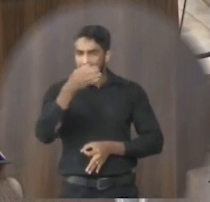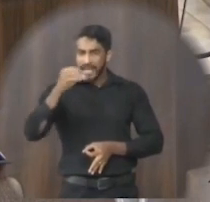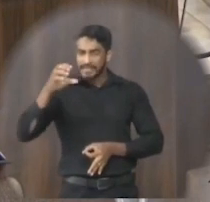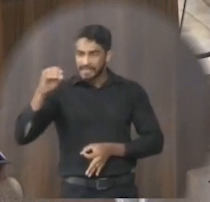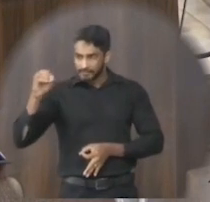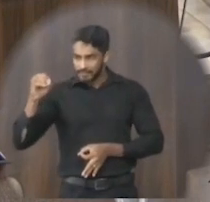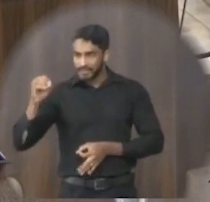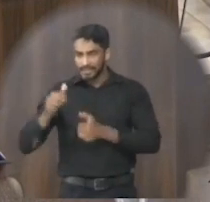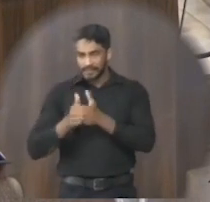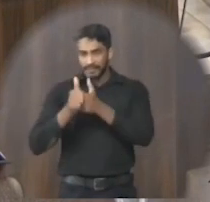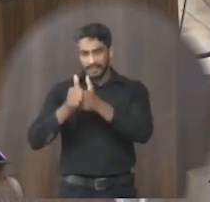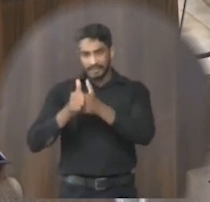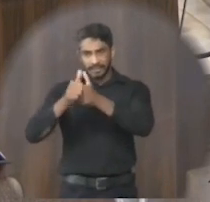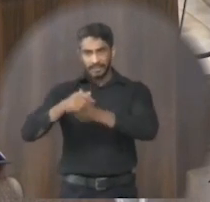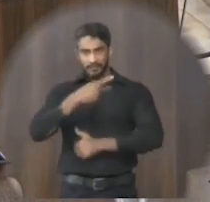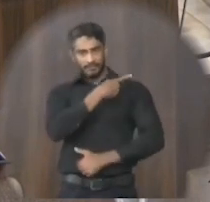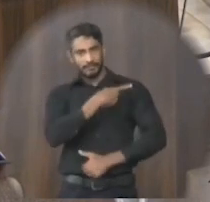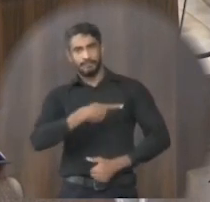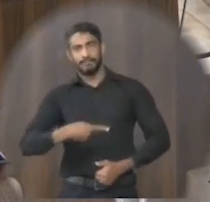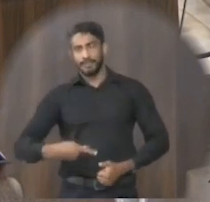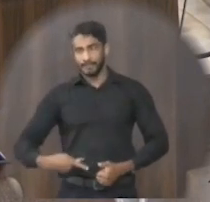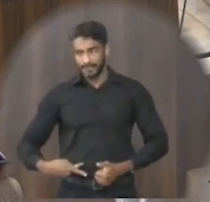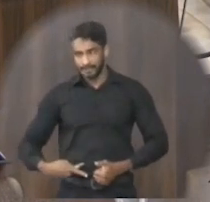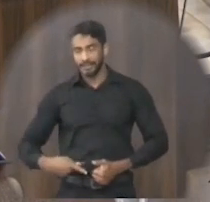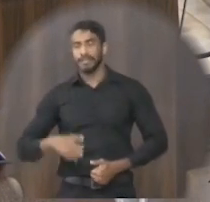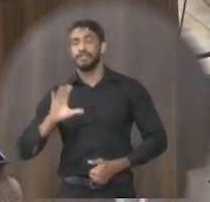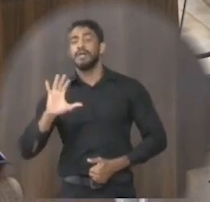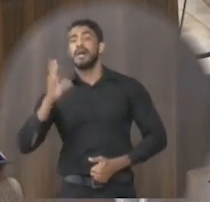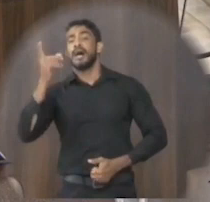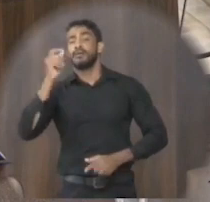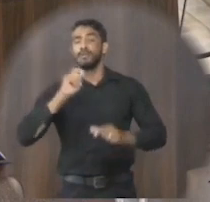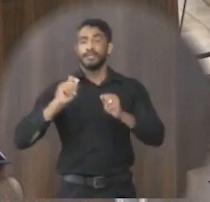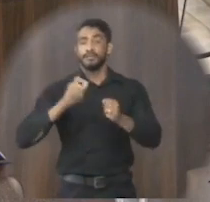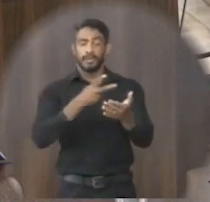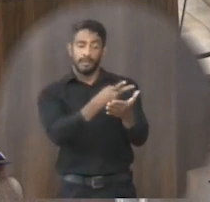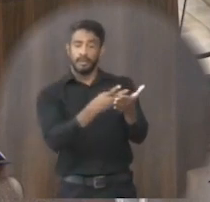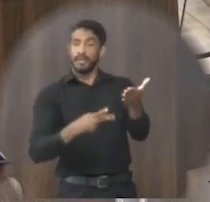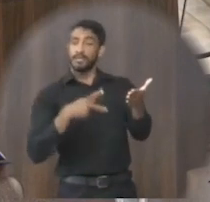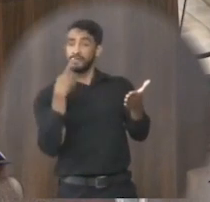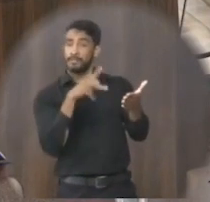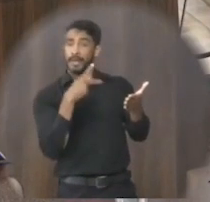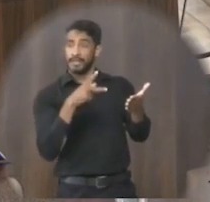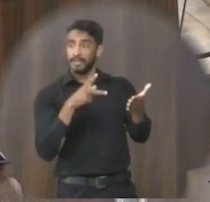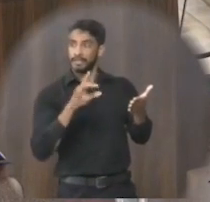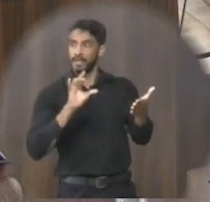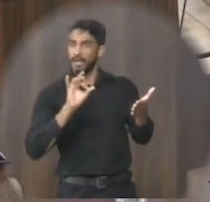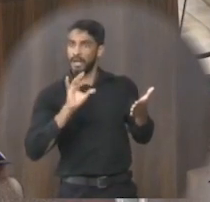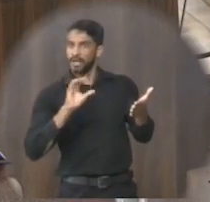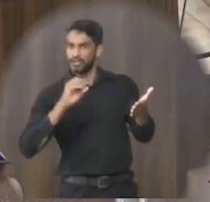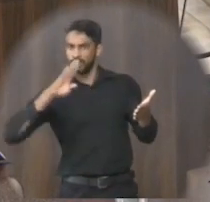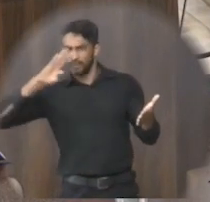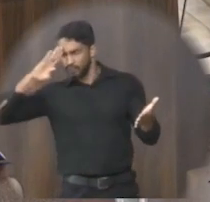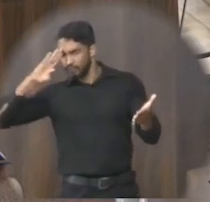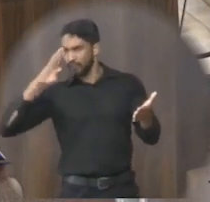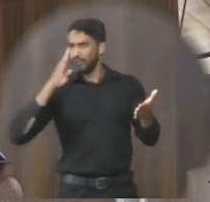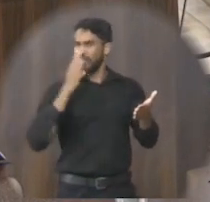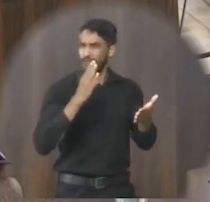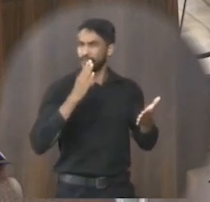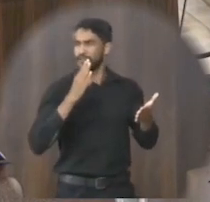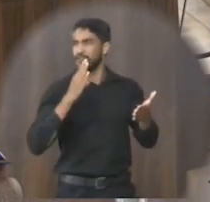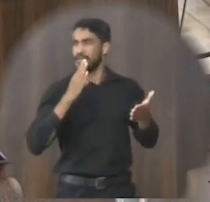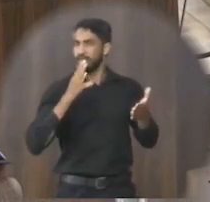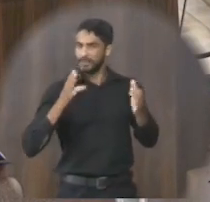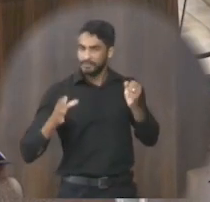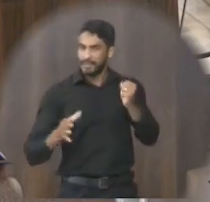casos vai ser seguido pelo presidente ocorre que esse parecer ele não é um fundamento que vai